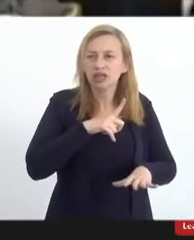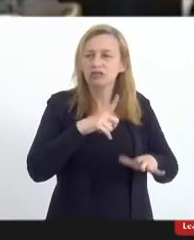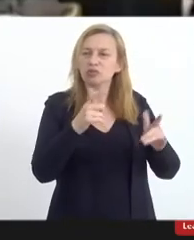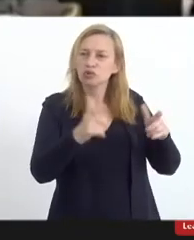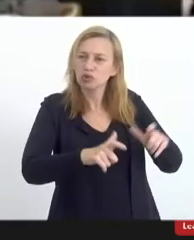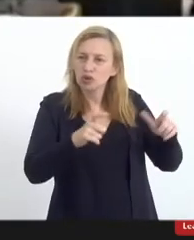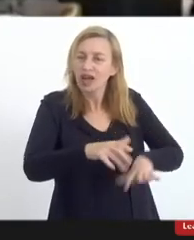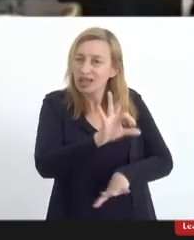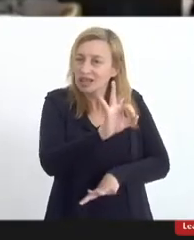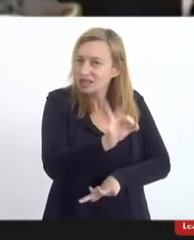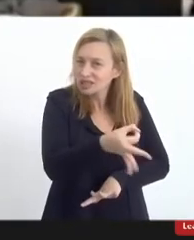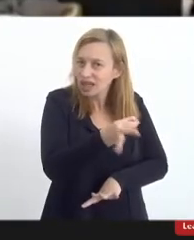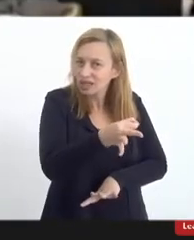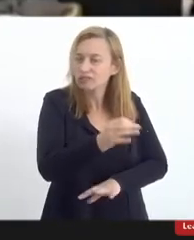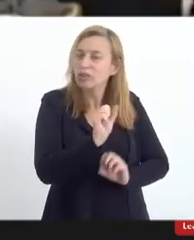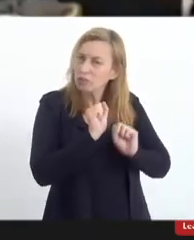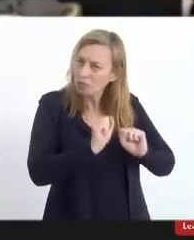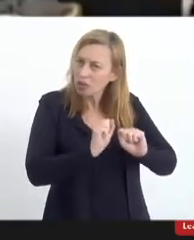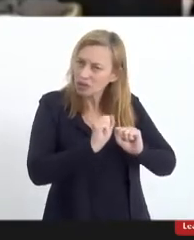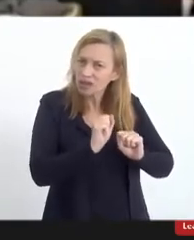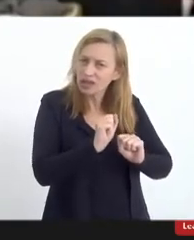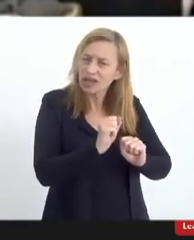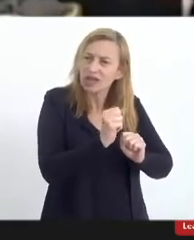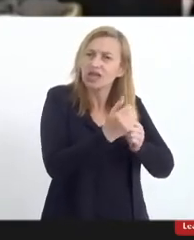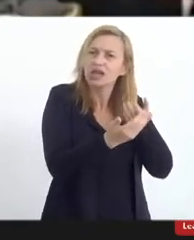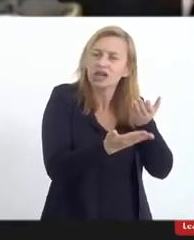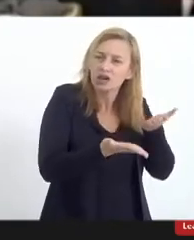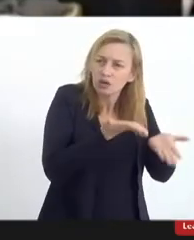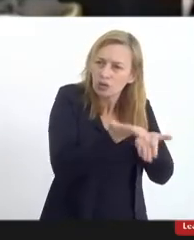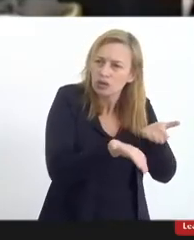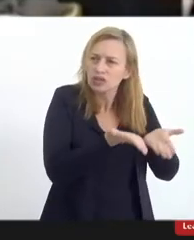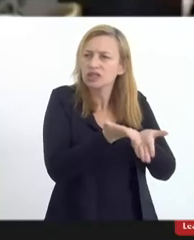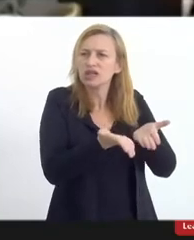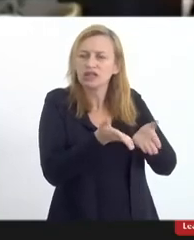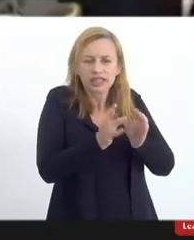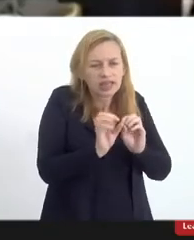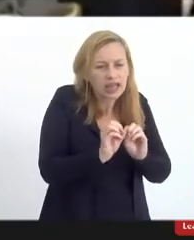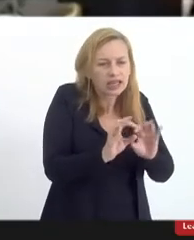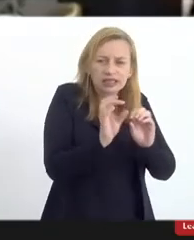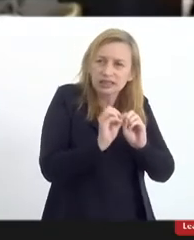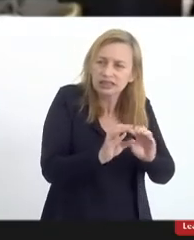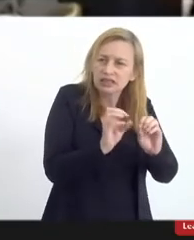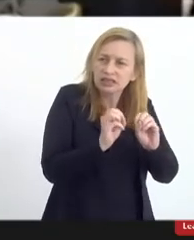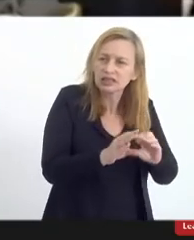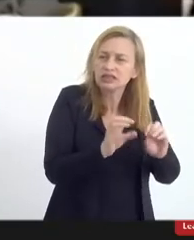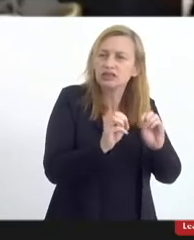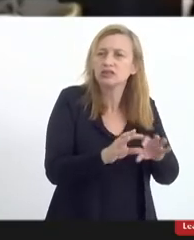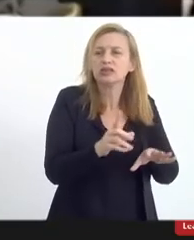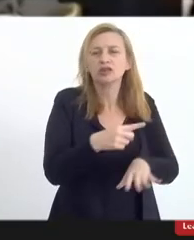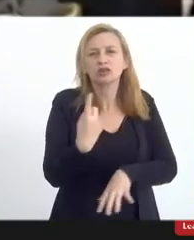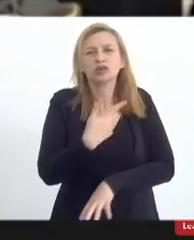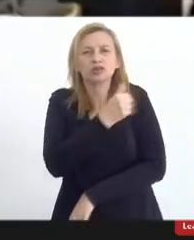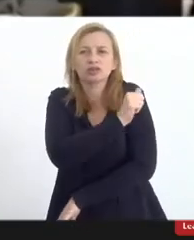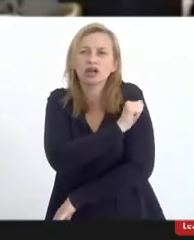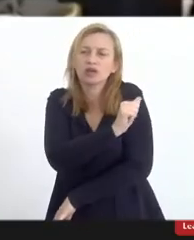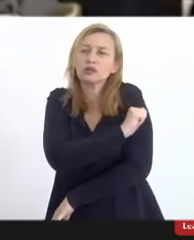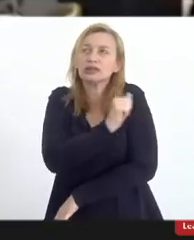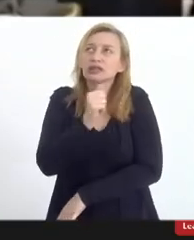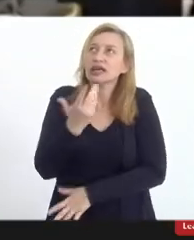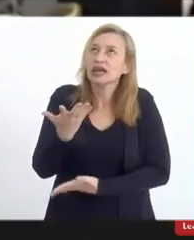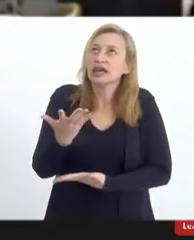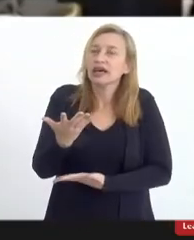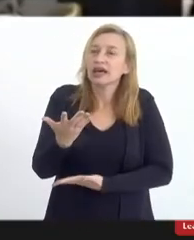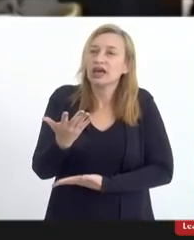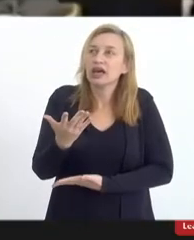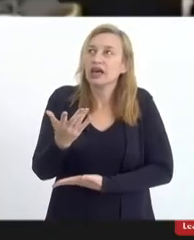propício para poder ir trabalhando, ir trazendo essa temática para os nossos alunos e tentar, eu não